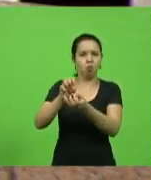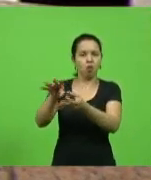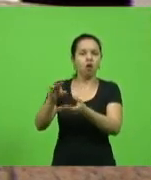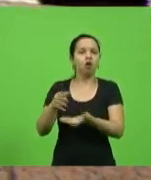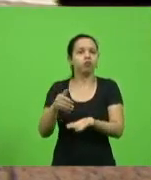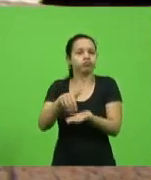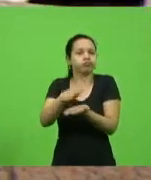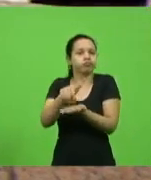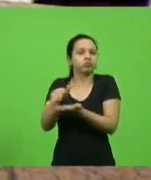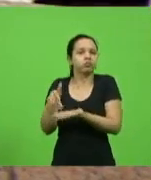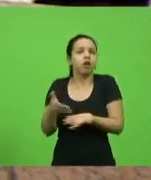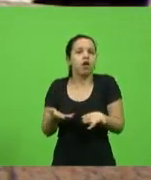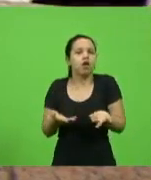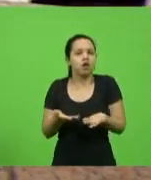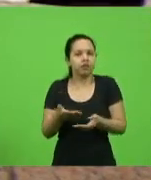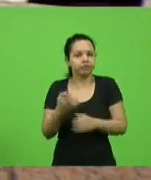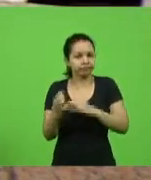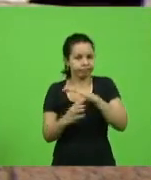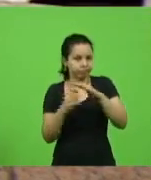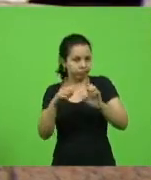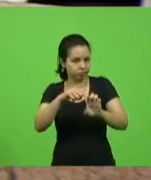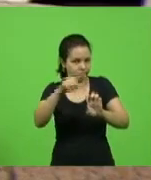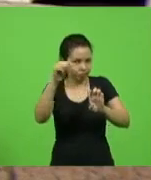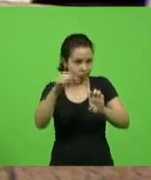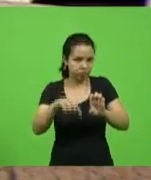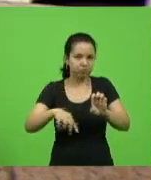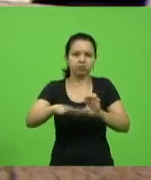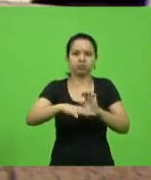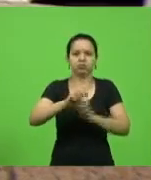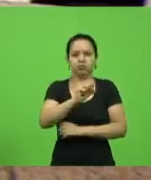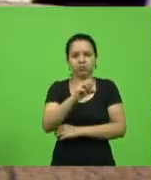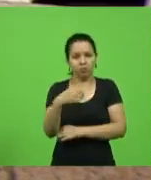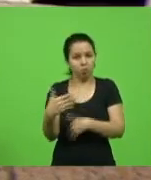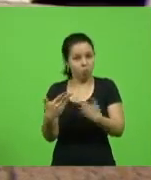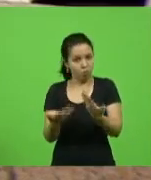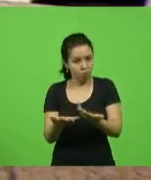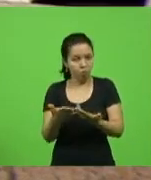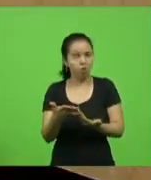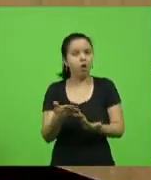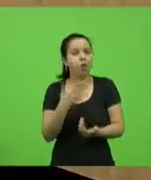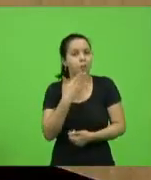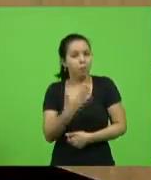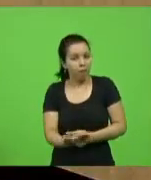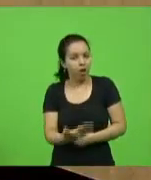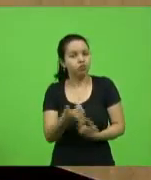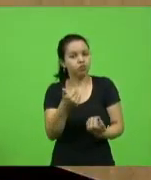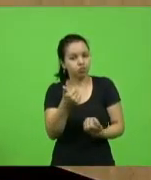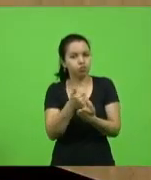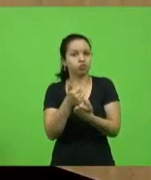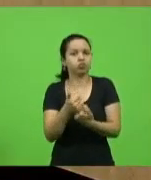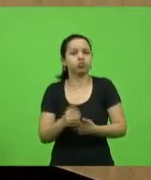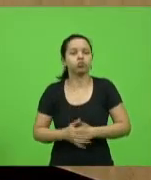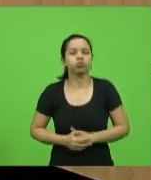nossa proposição e que eu peço o voto, sim, aos novos colegas deputados. Encaminhada a votação,